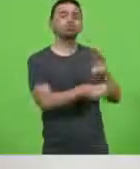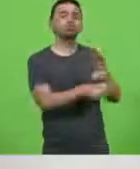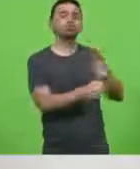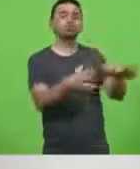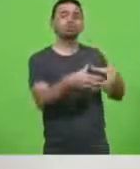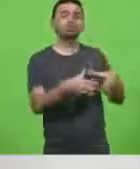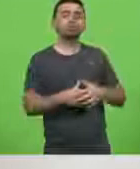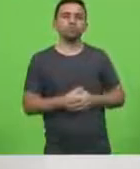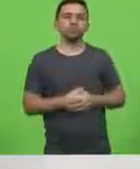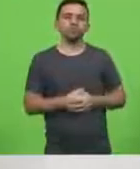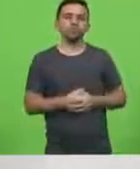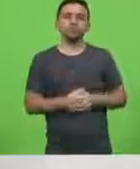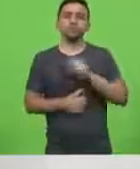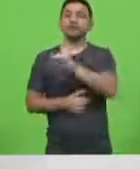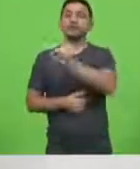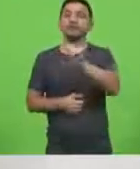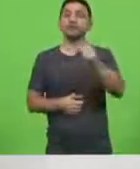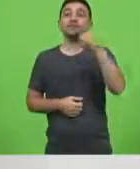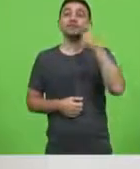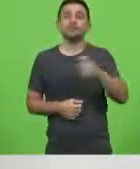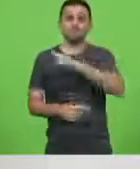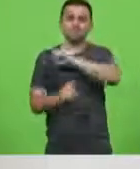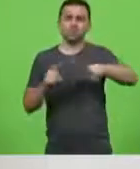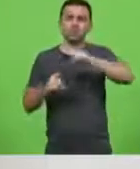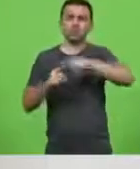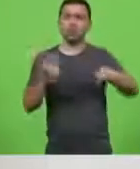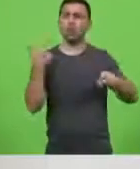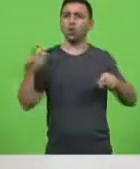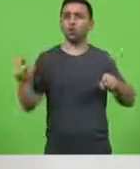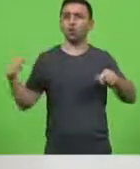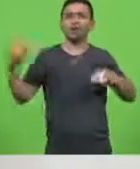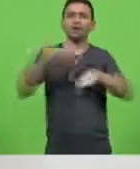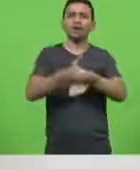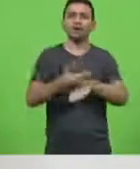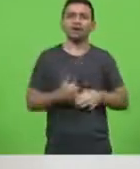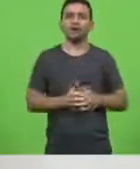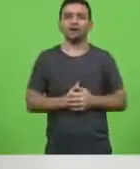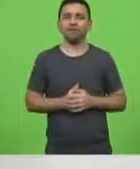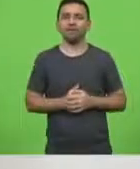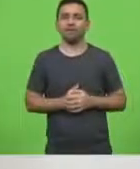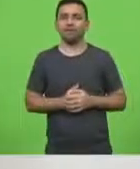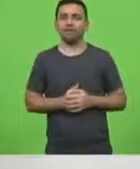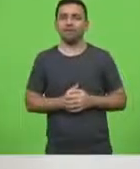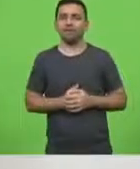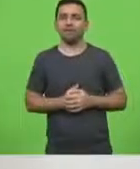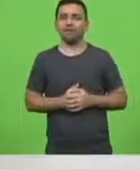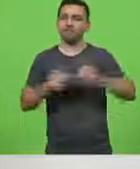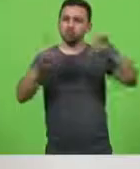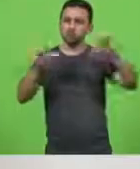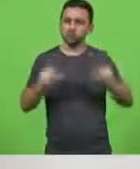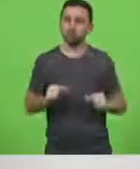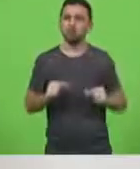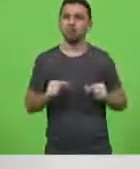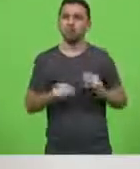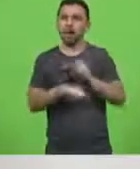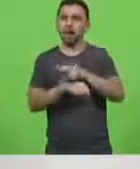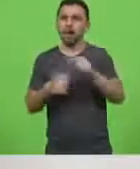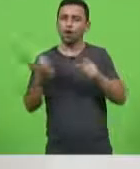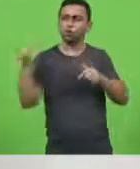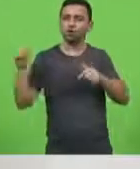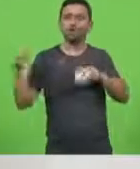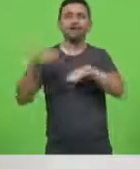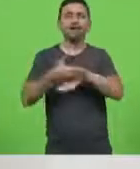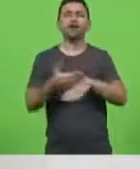a quem interessa proibir concorrência a quem interessa reduzir o número de ofertas para o catarinense